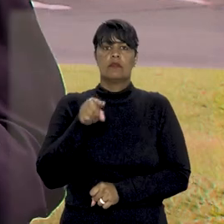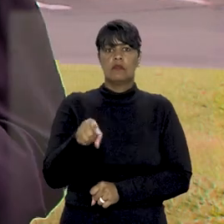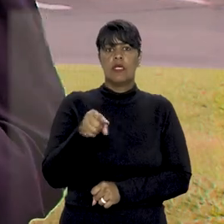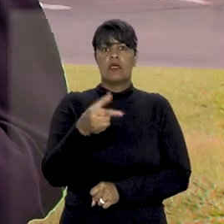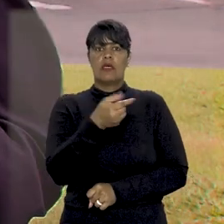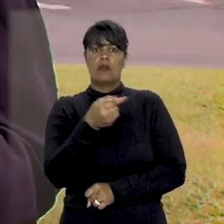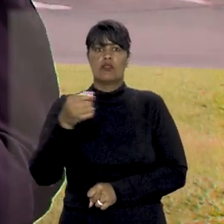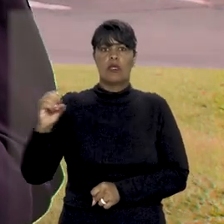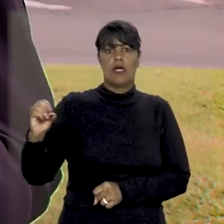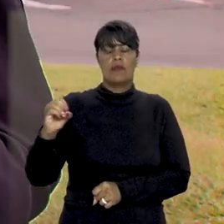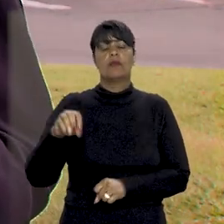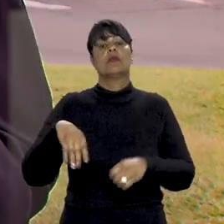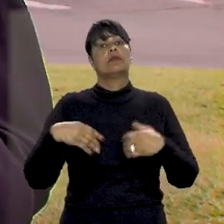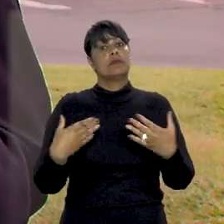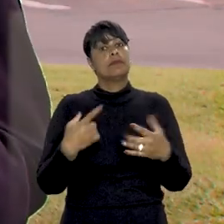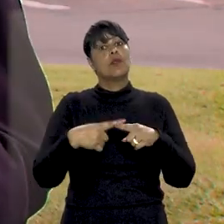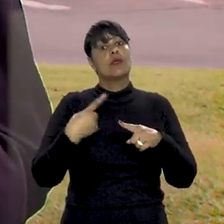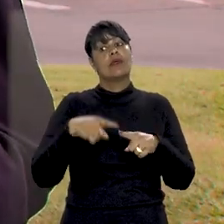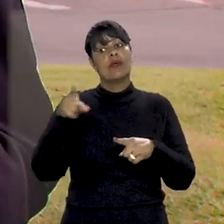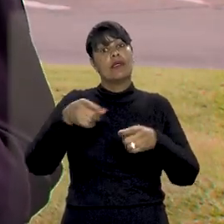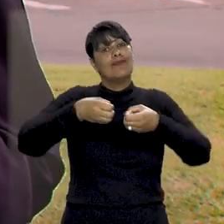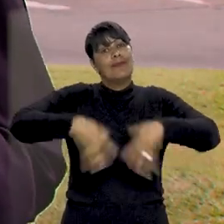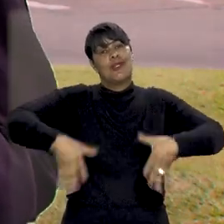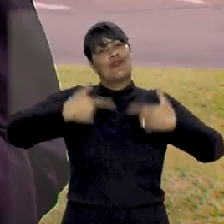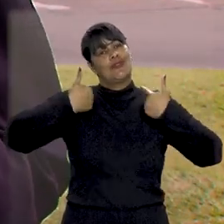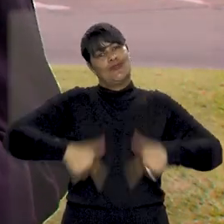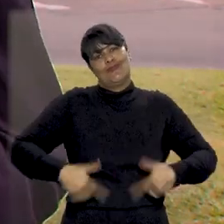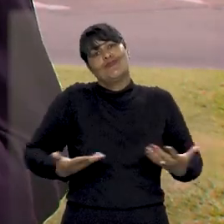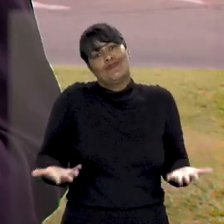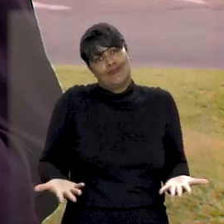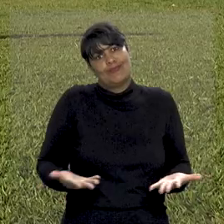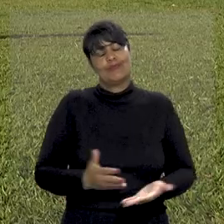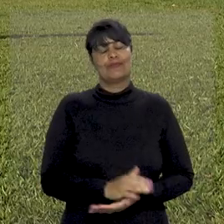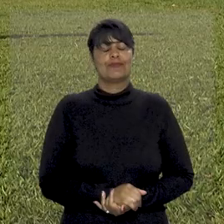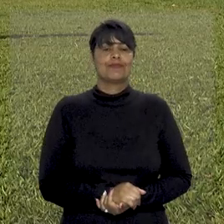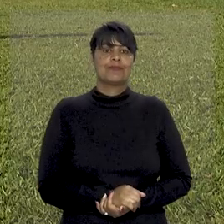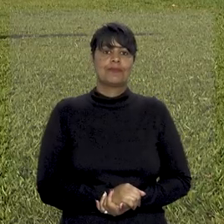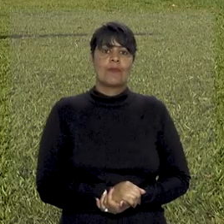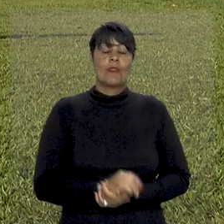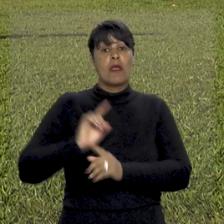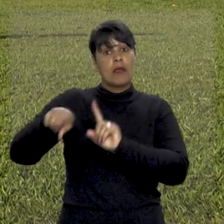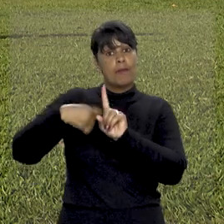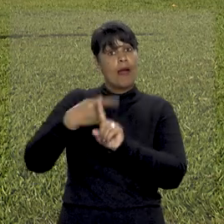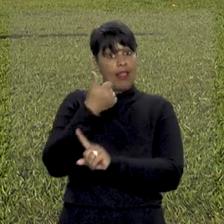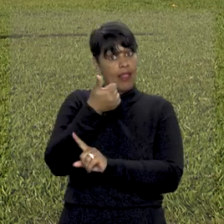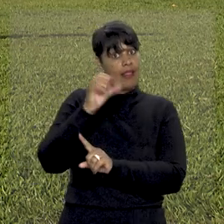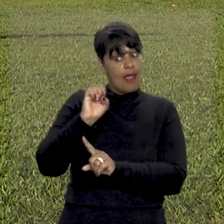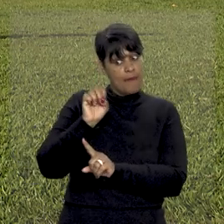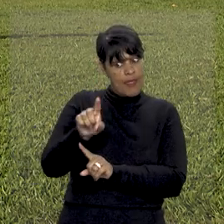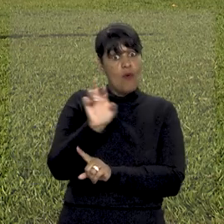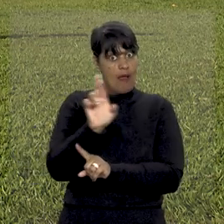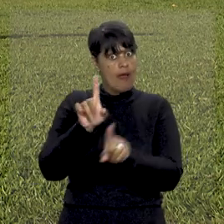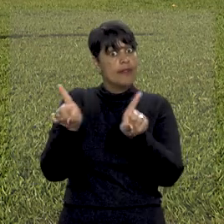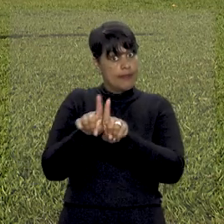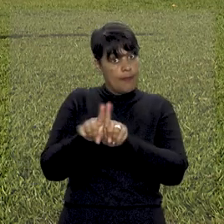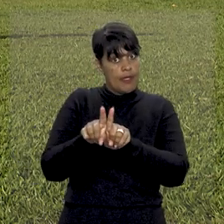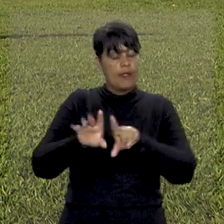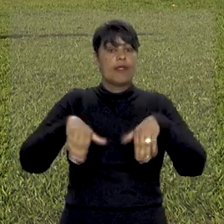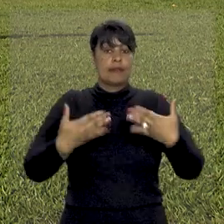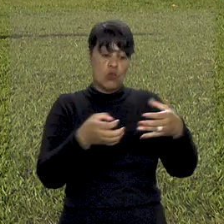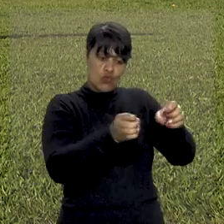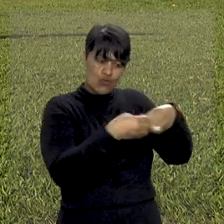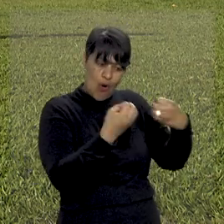e por danos morais em R 10 mil. No recurso ao STJ, o shopping center e a